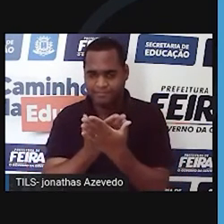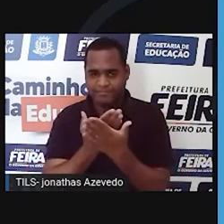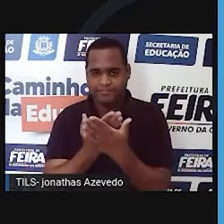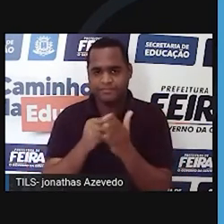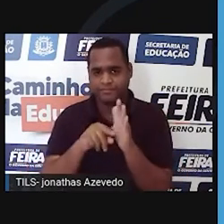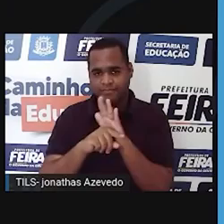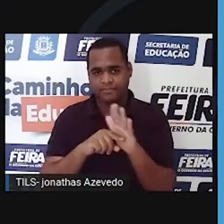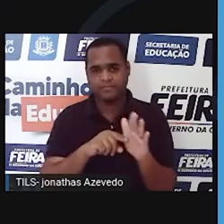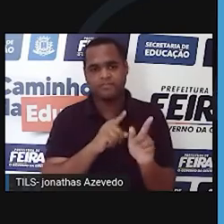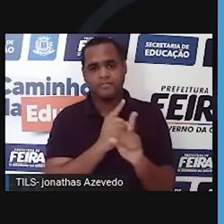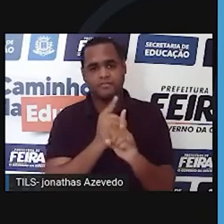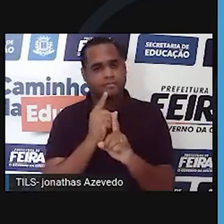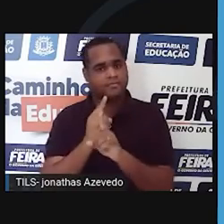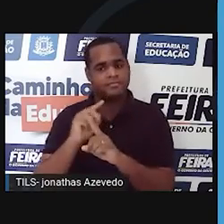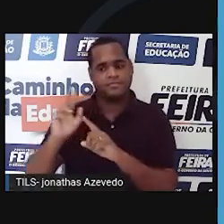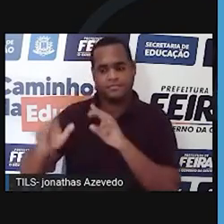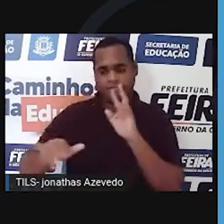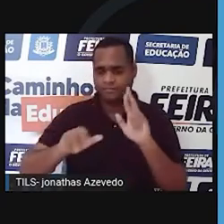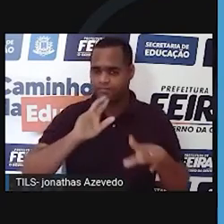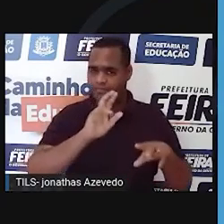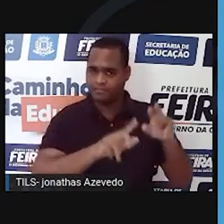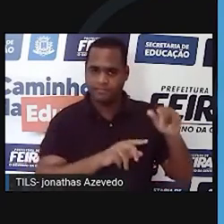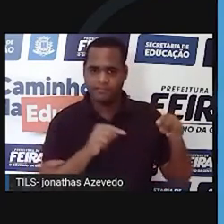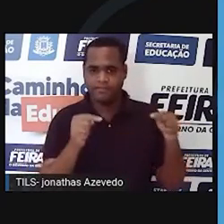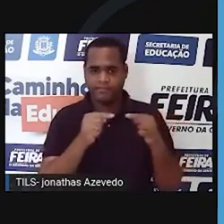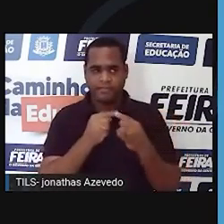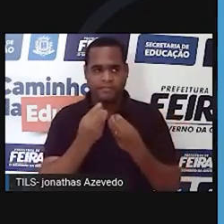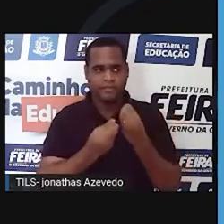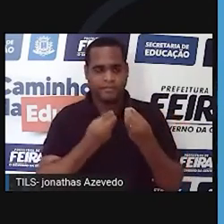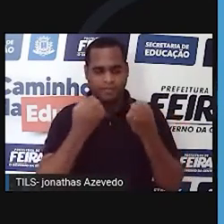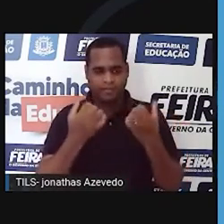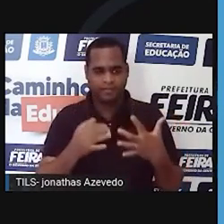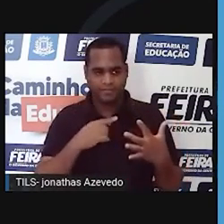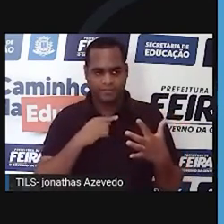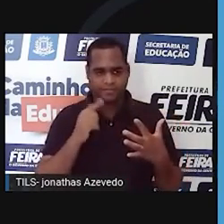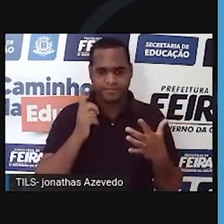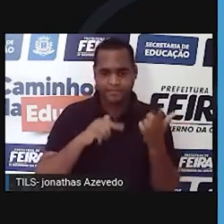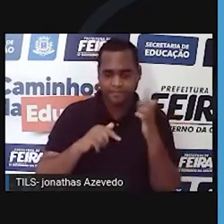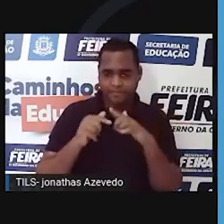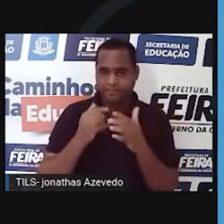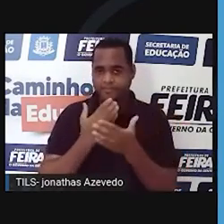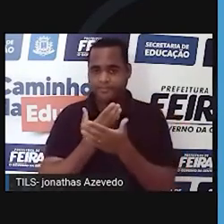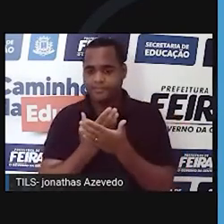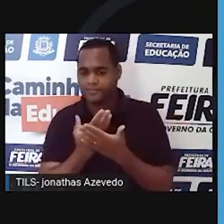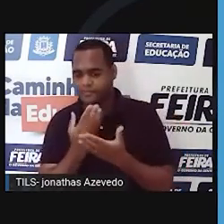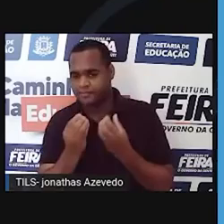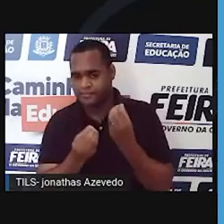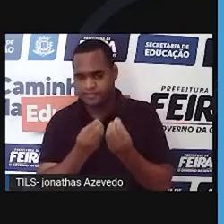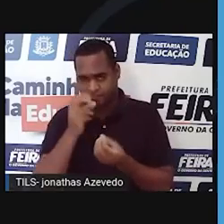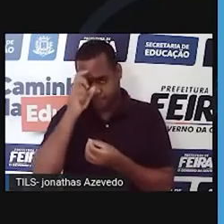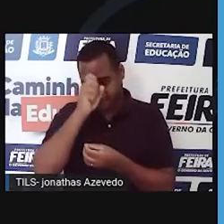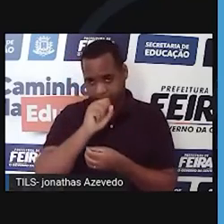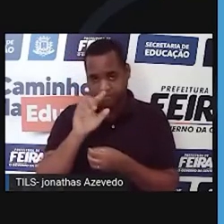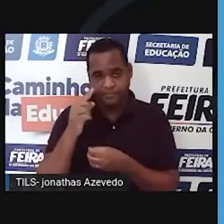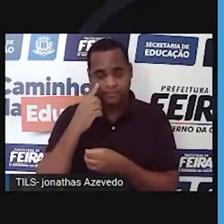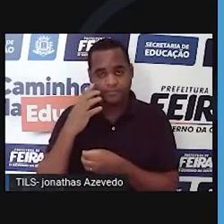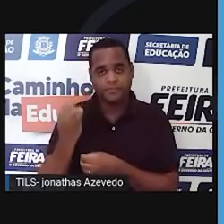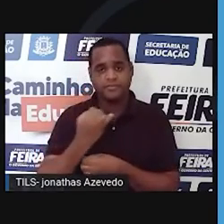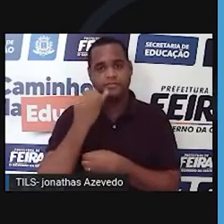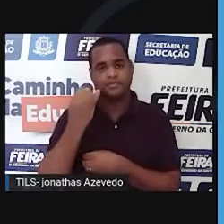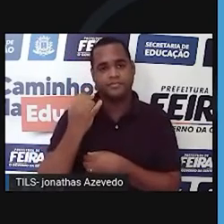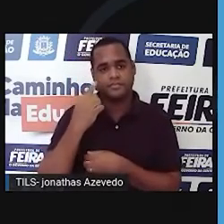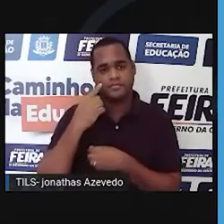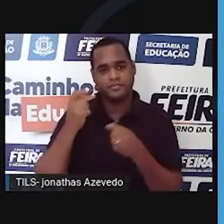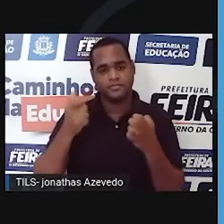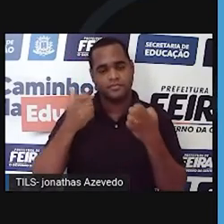divergência nos métodos utilizados para quantificar o que já se perdeu, mas é um pouquinho a mais, um pouquinho a menos